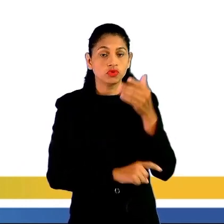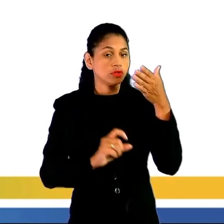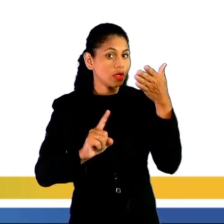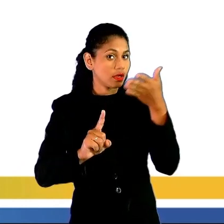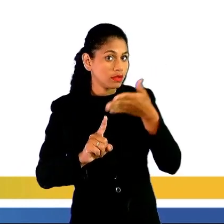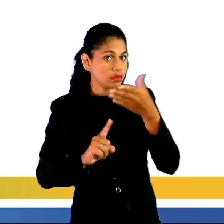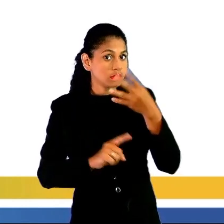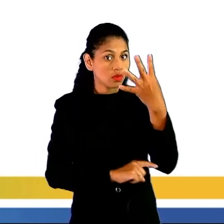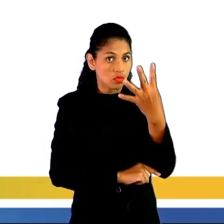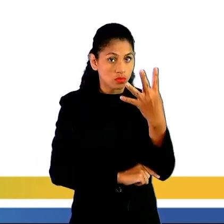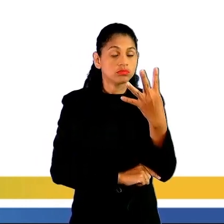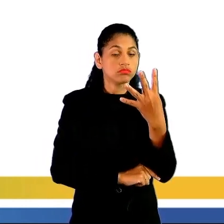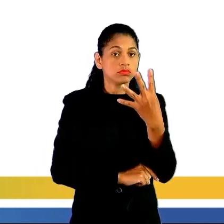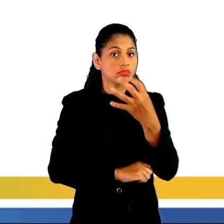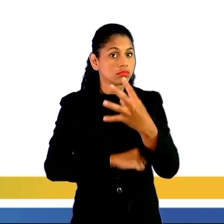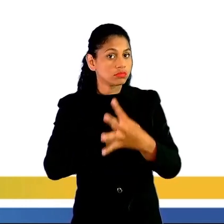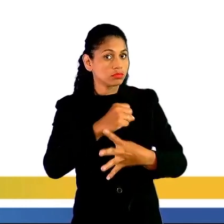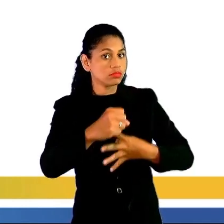essa questão.